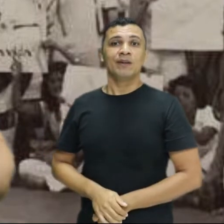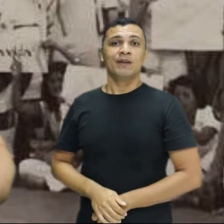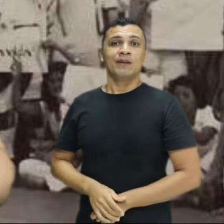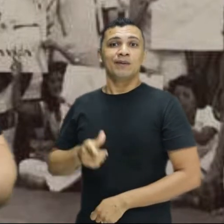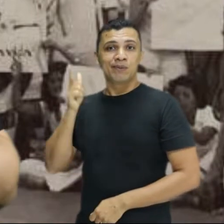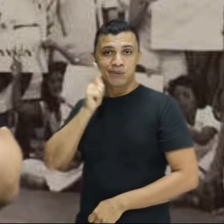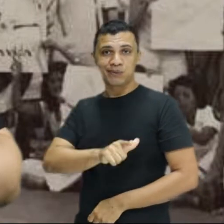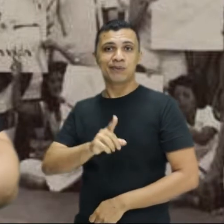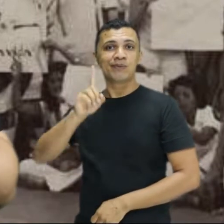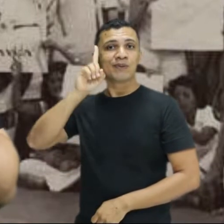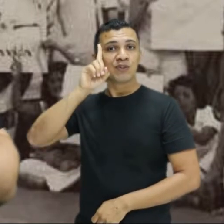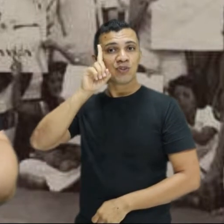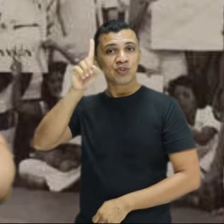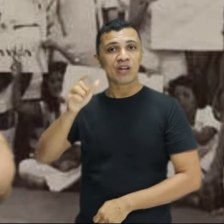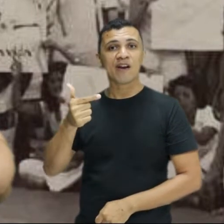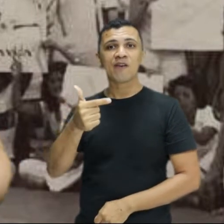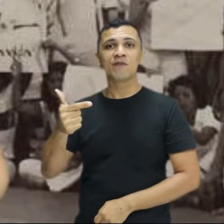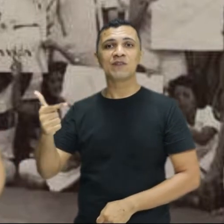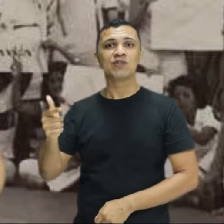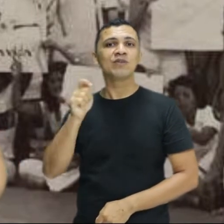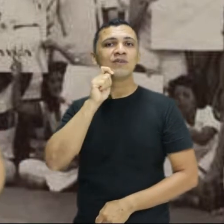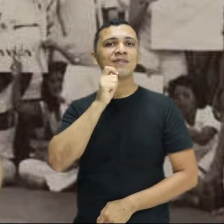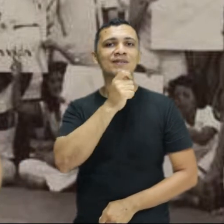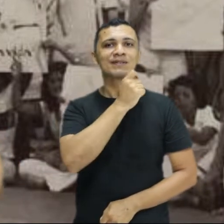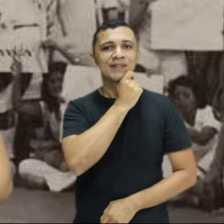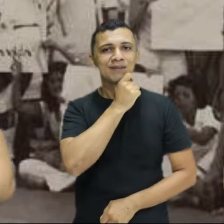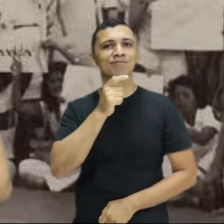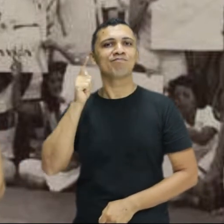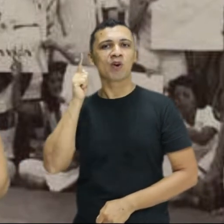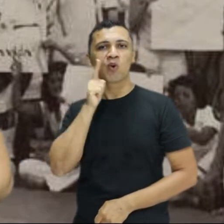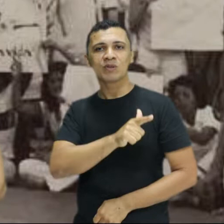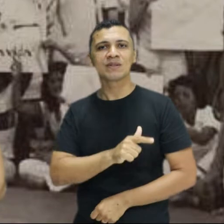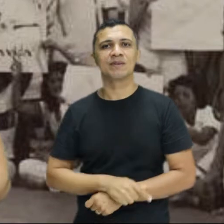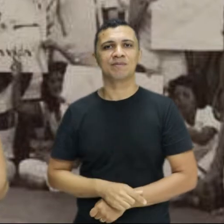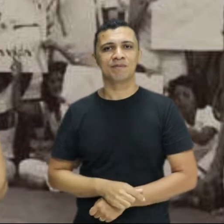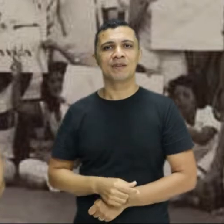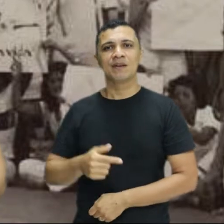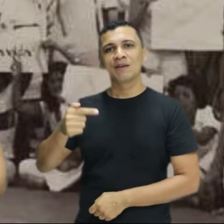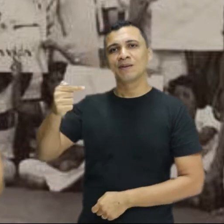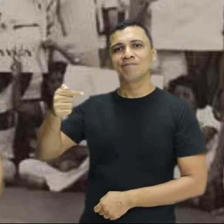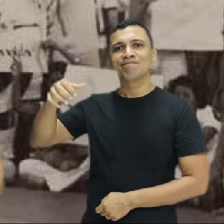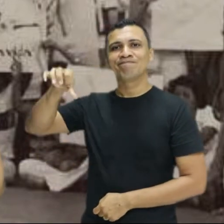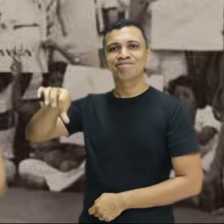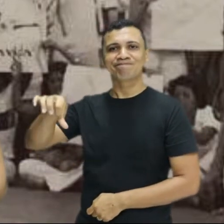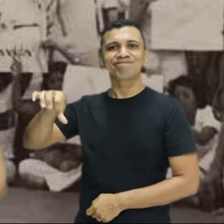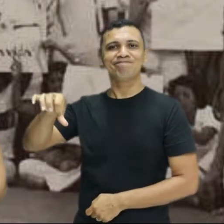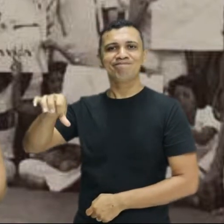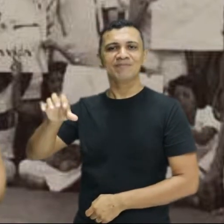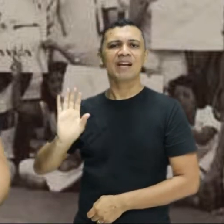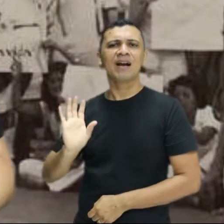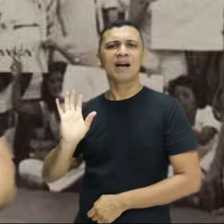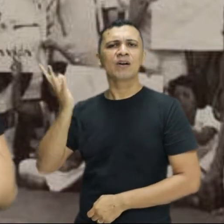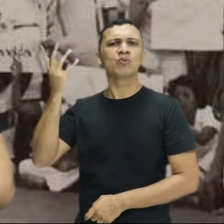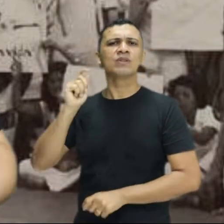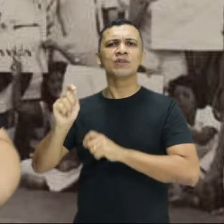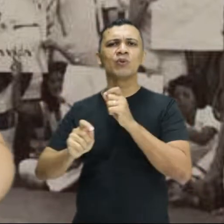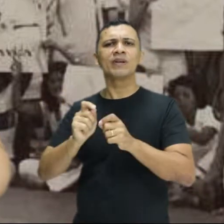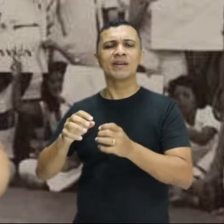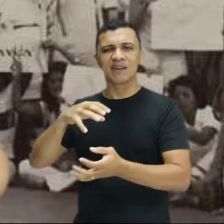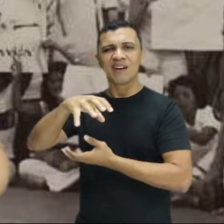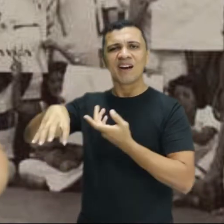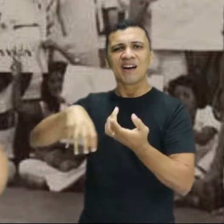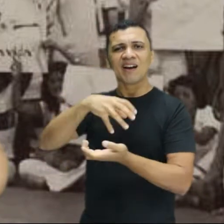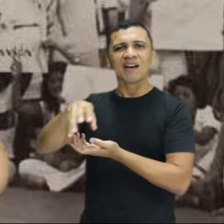no dia 22 de setembro de 1979, que foi o dia que oficialmente